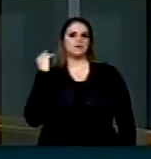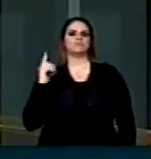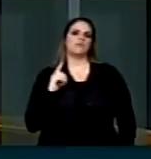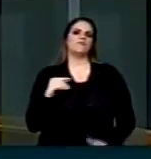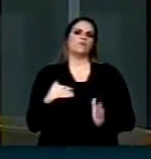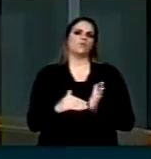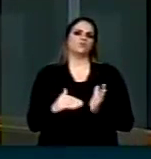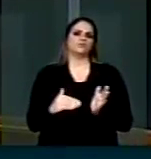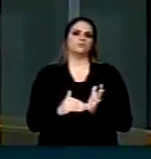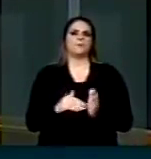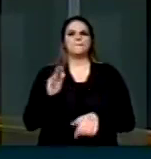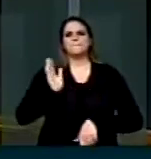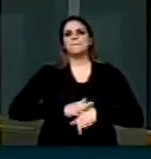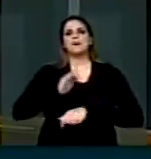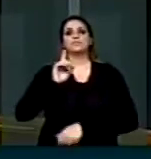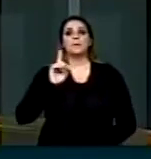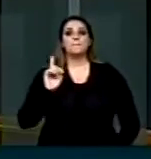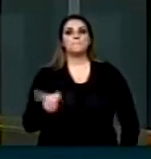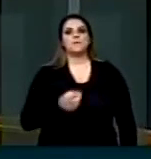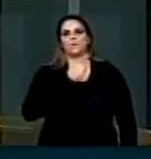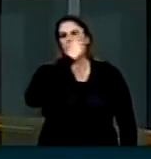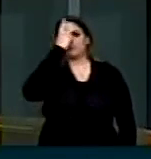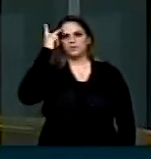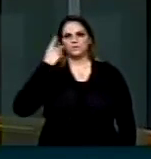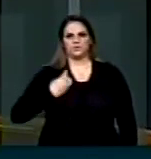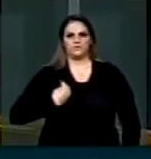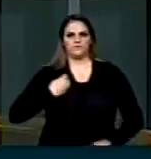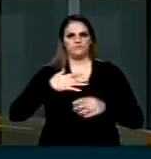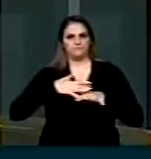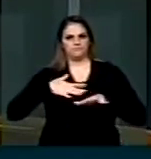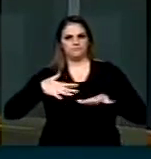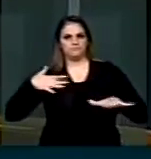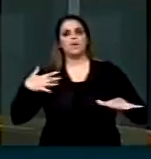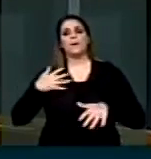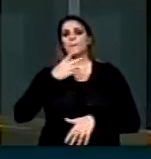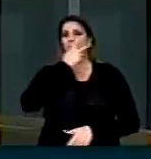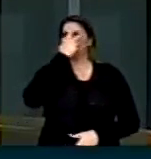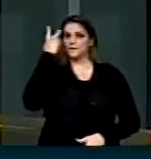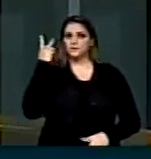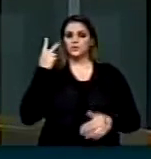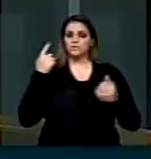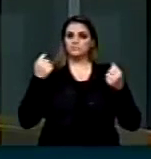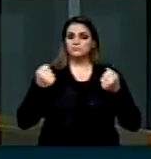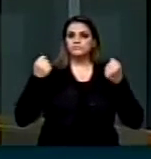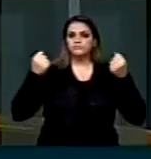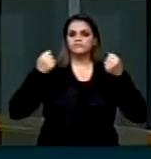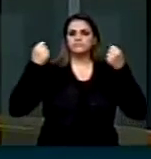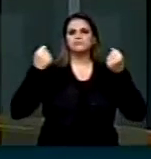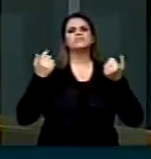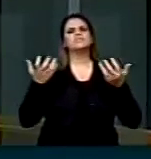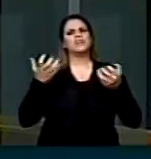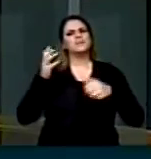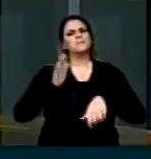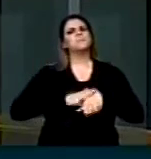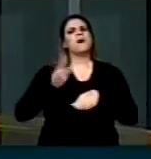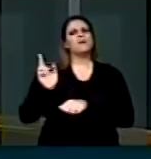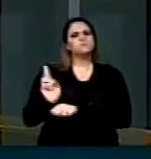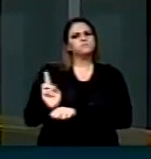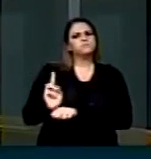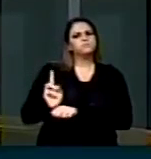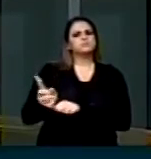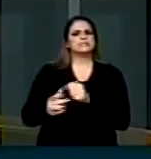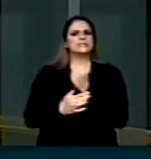reuniu mais de mil pessoas. Os manifestantes exigiram maior vigilância